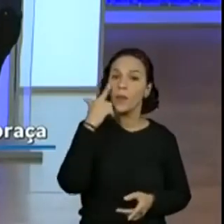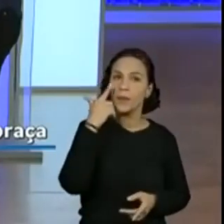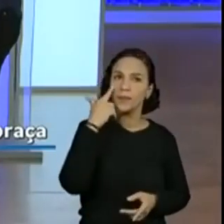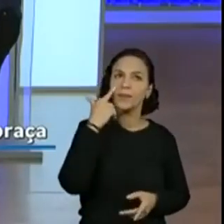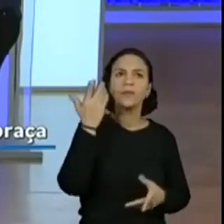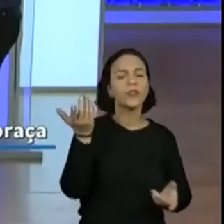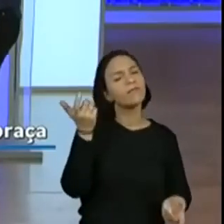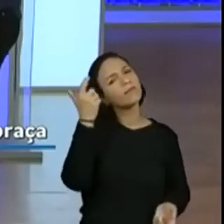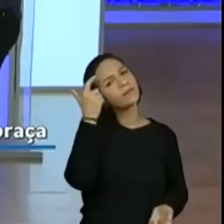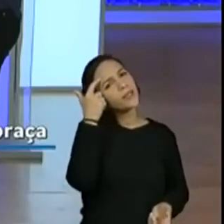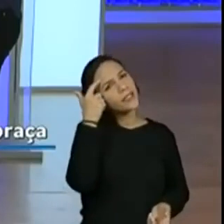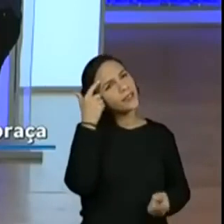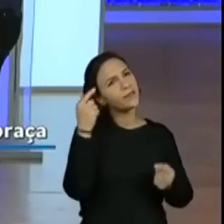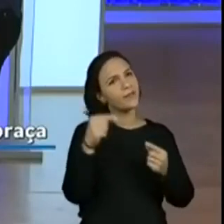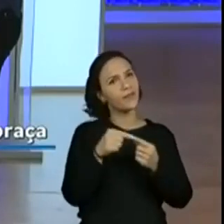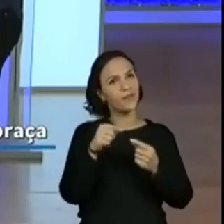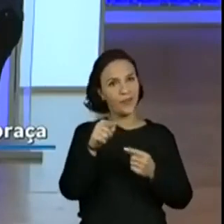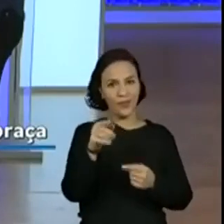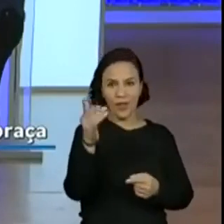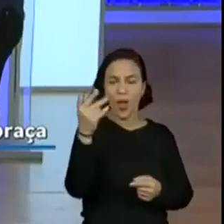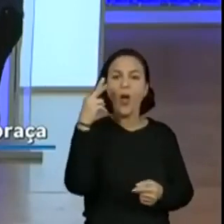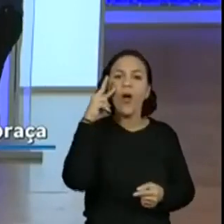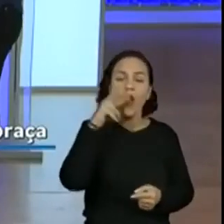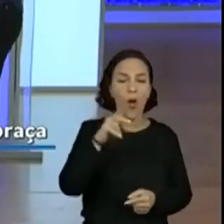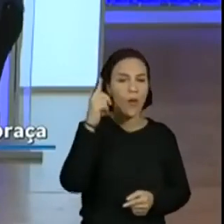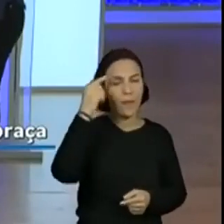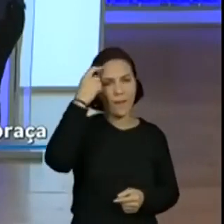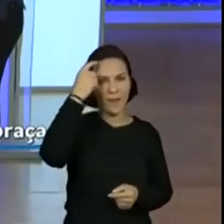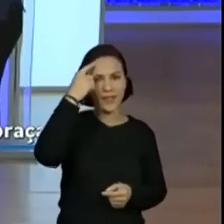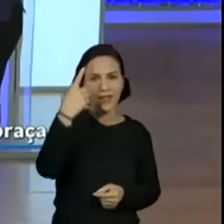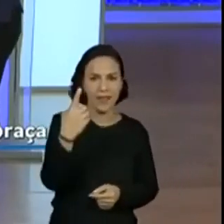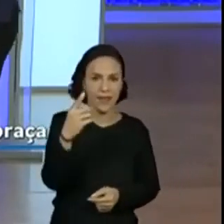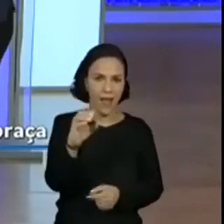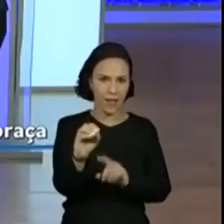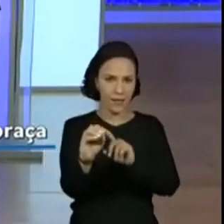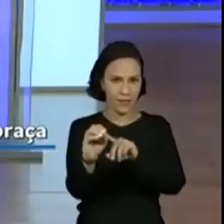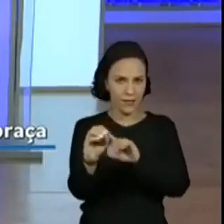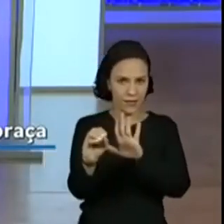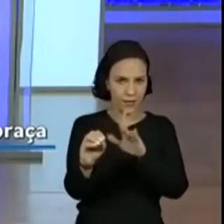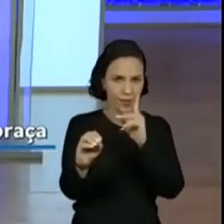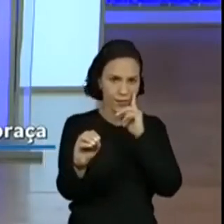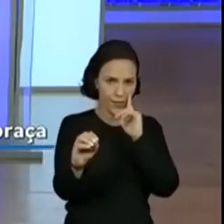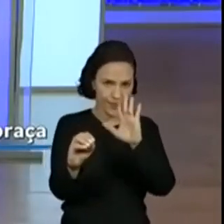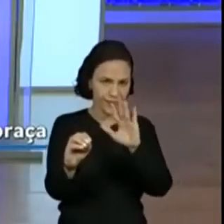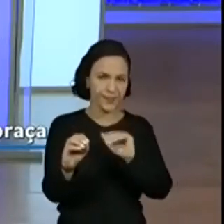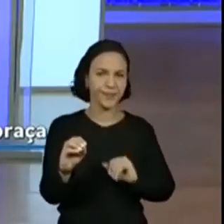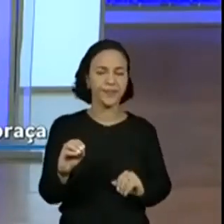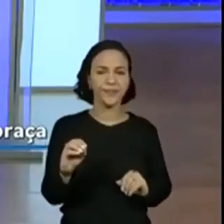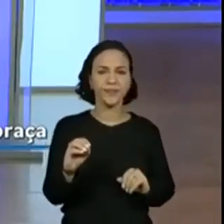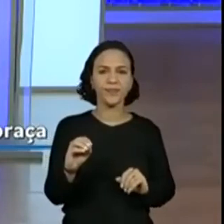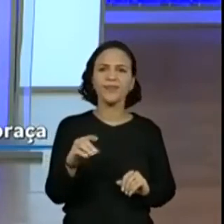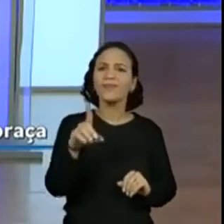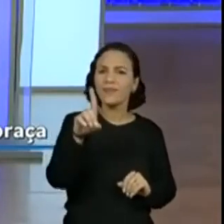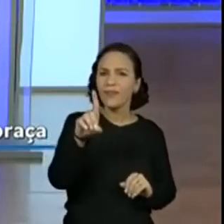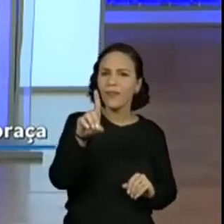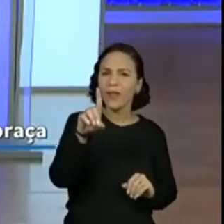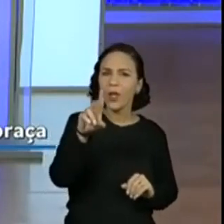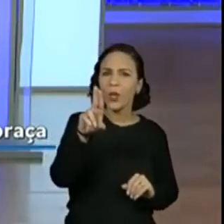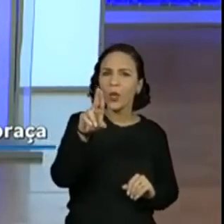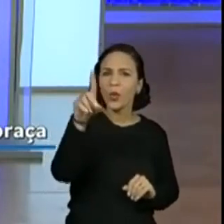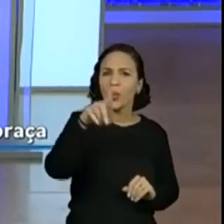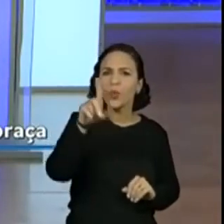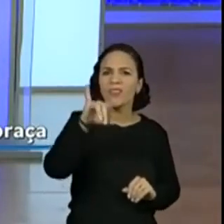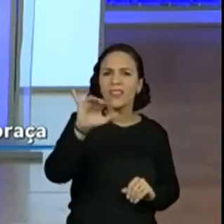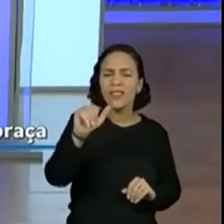nisso, olhando para o dez, certo? A gente já falou ali. Será que uma dúzia é maior ou menor que